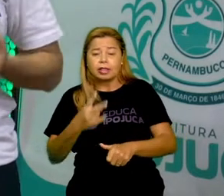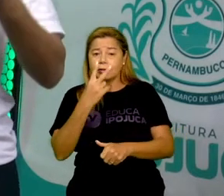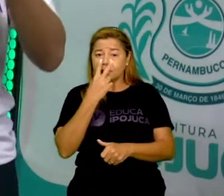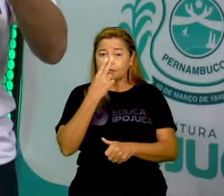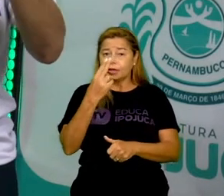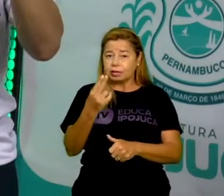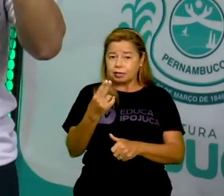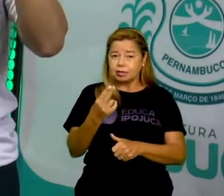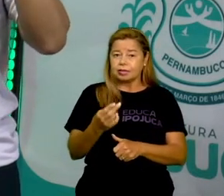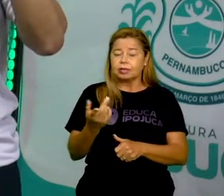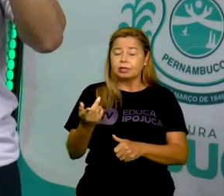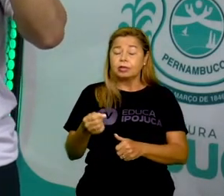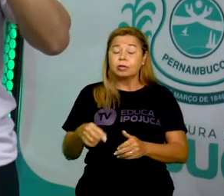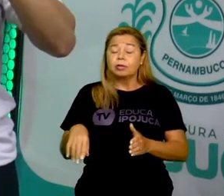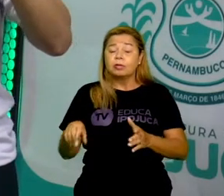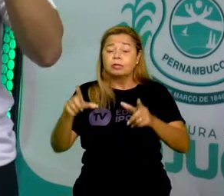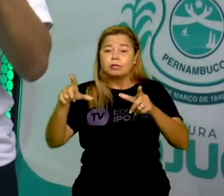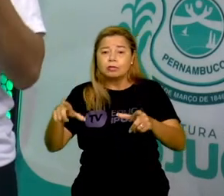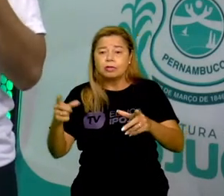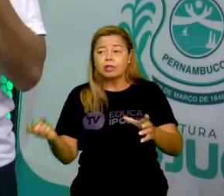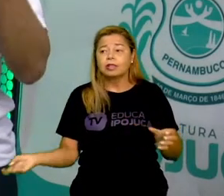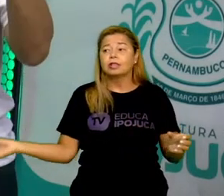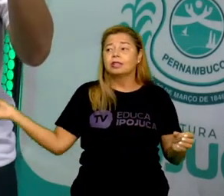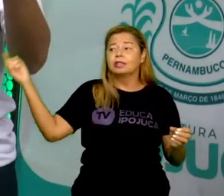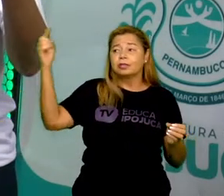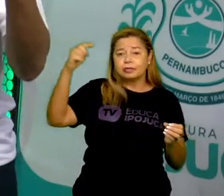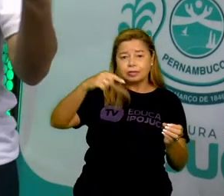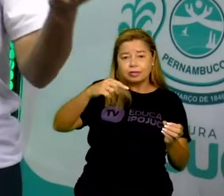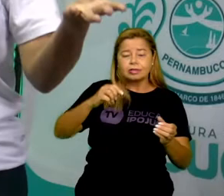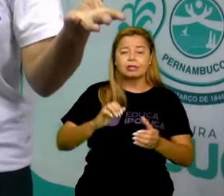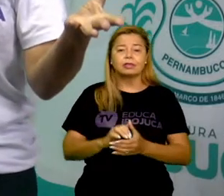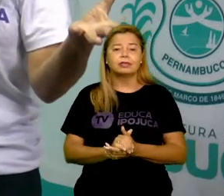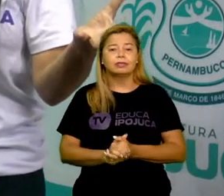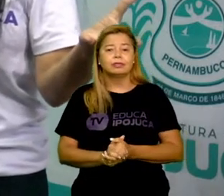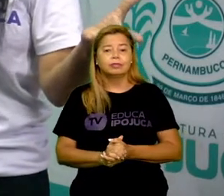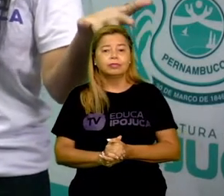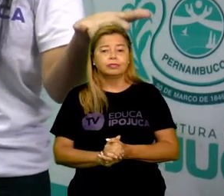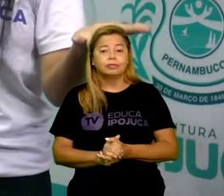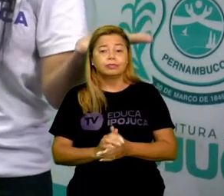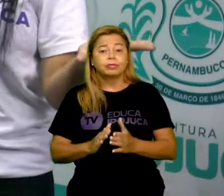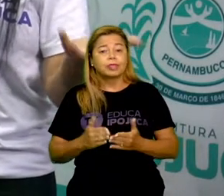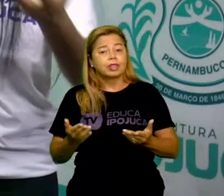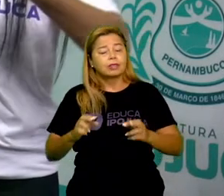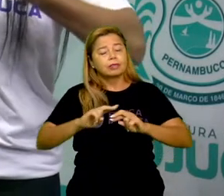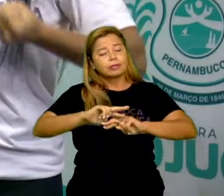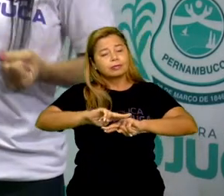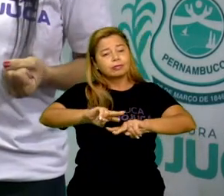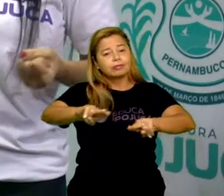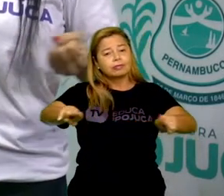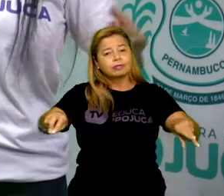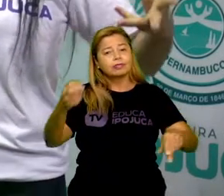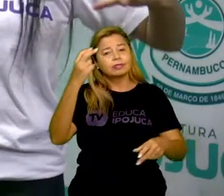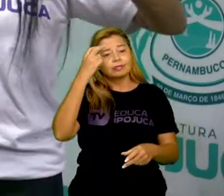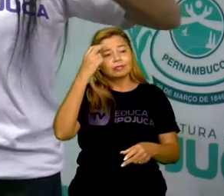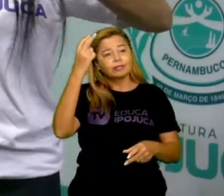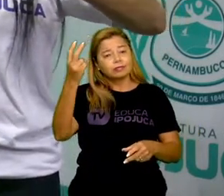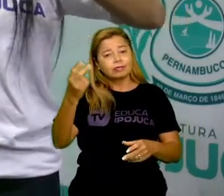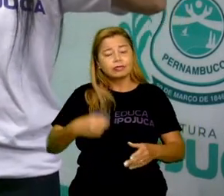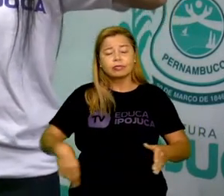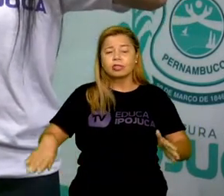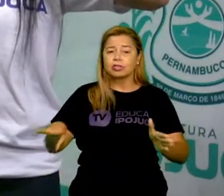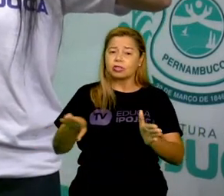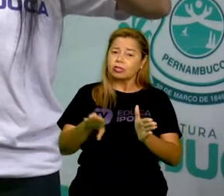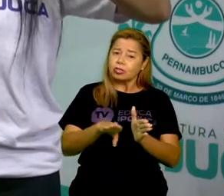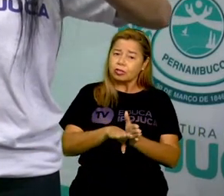origem. E esse parecer um pouco que eles fazem ali, é a diversidade cultural chegando e fazendo